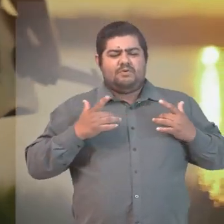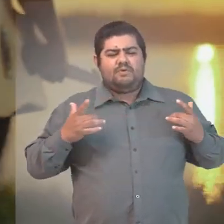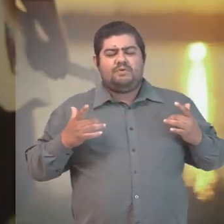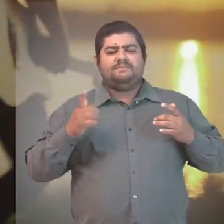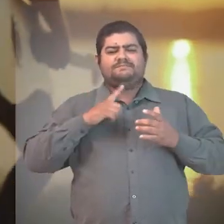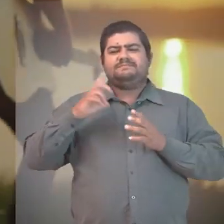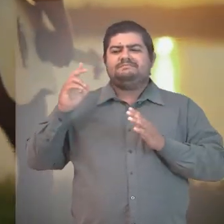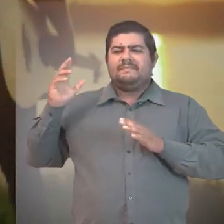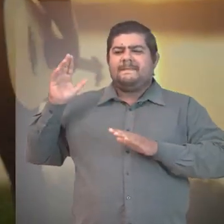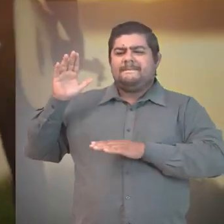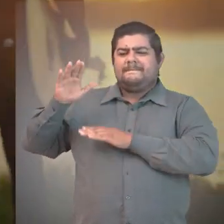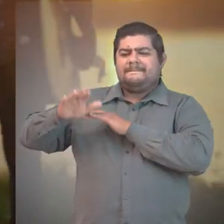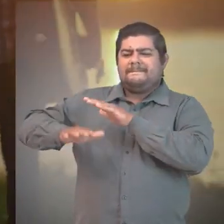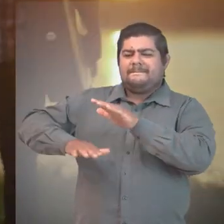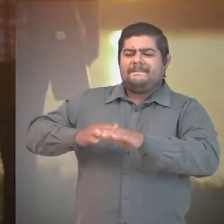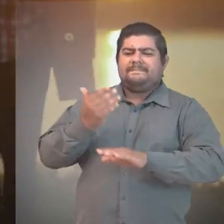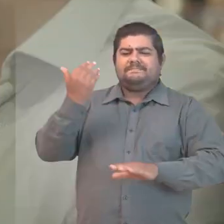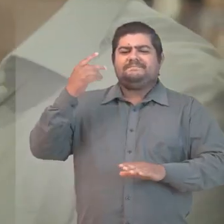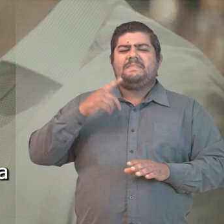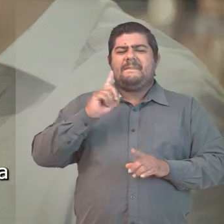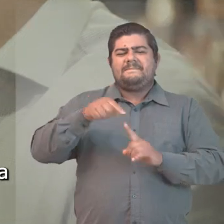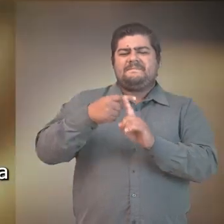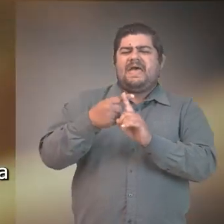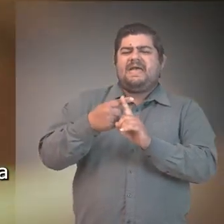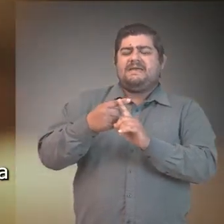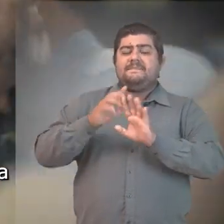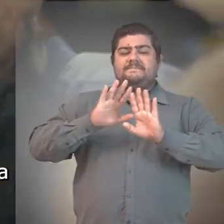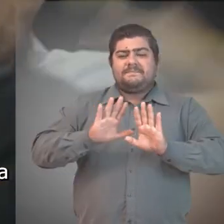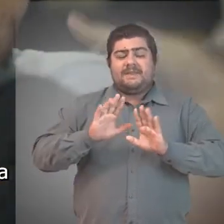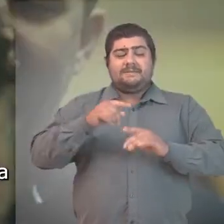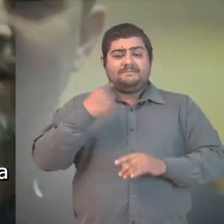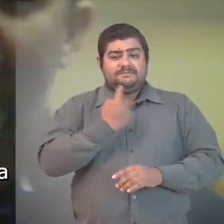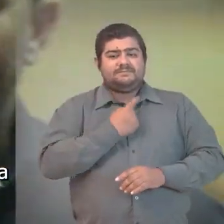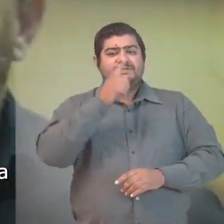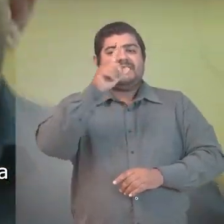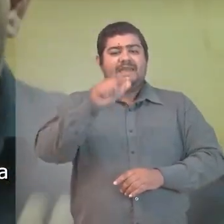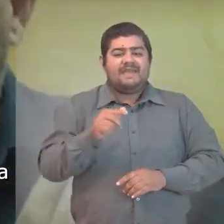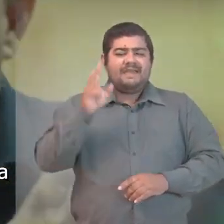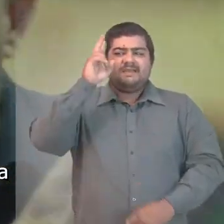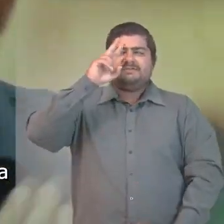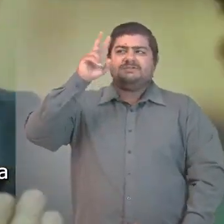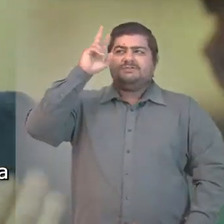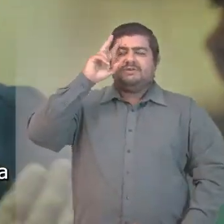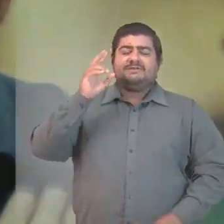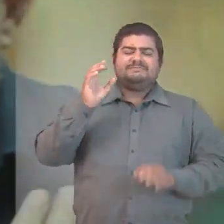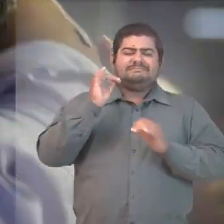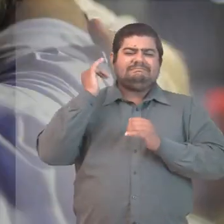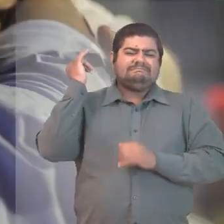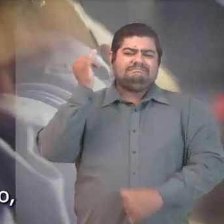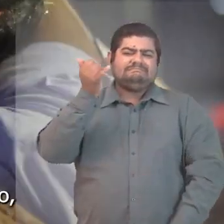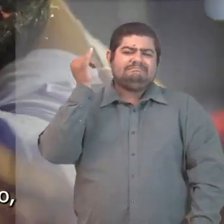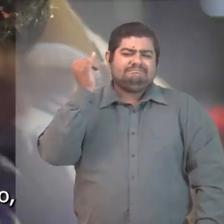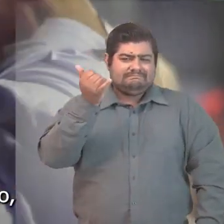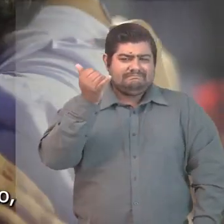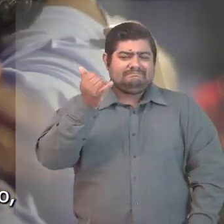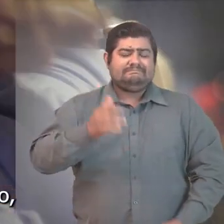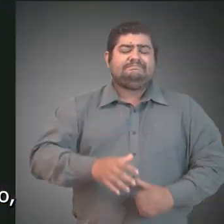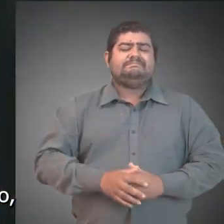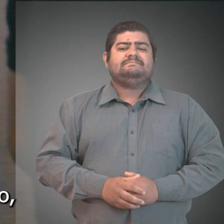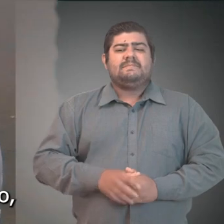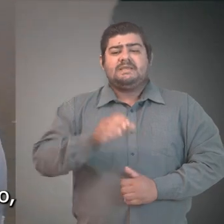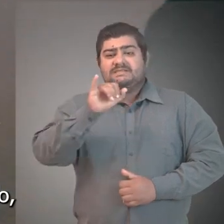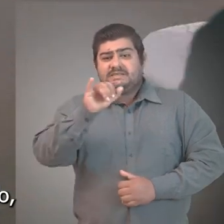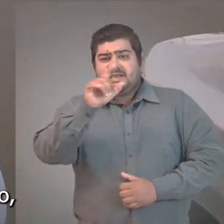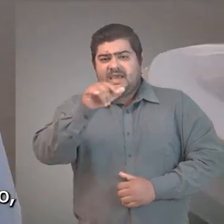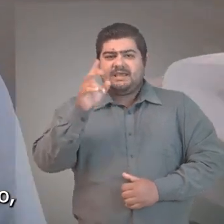Se são os sonhos que nos levam longe, são os abraços que nos fazem ter a certeza de um lugar seguro. Abraços de quem